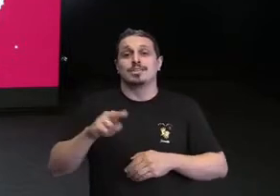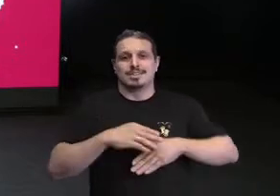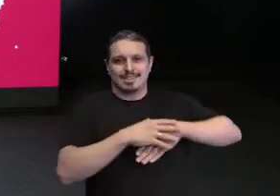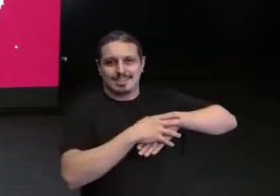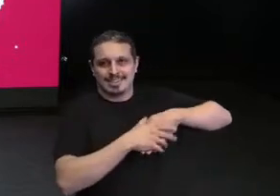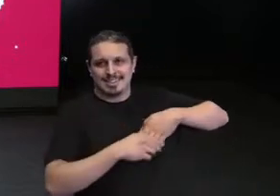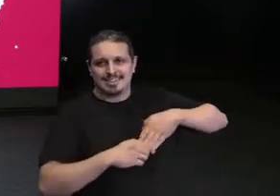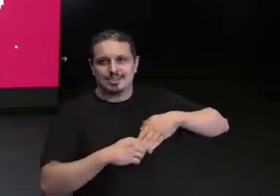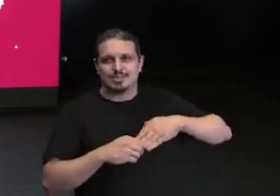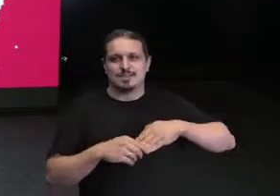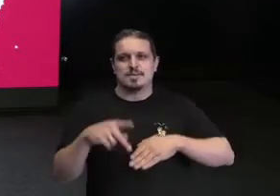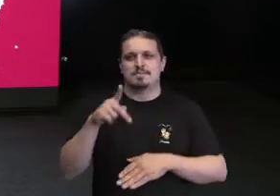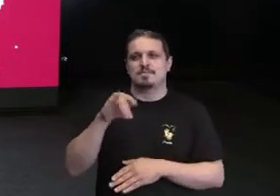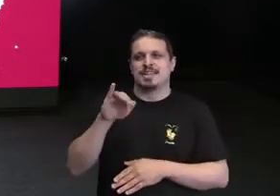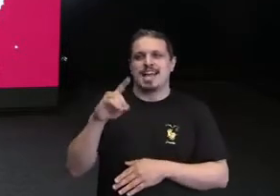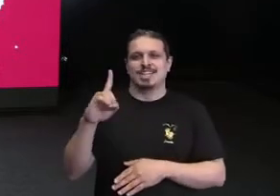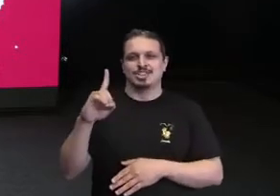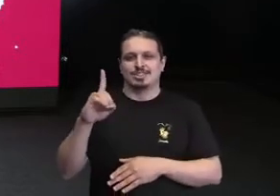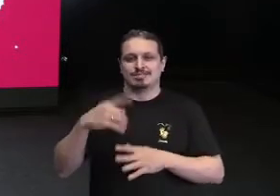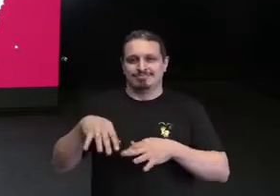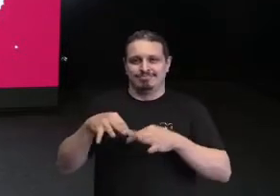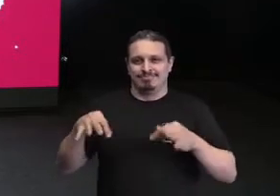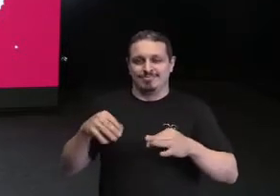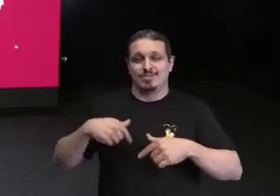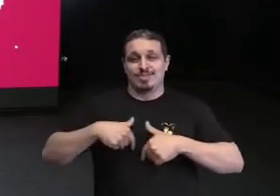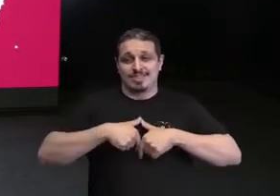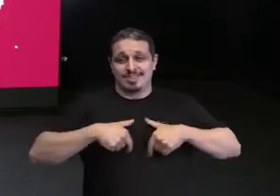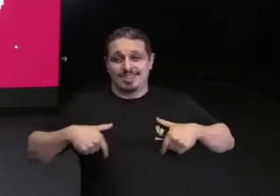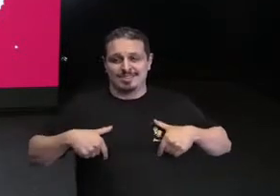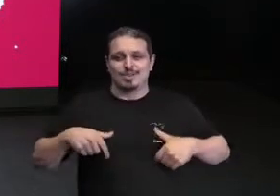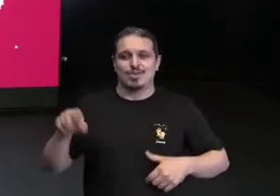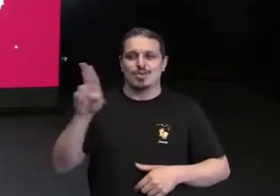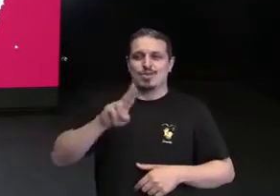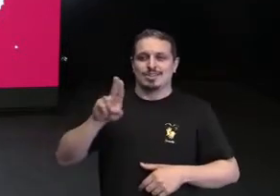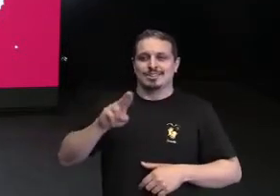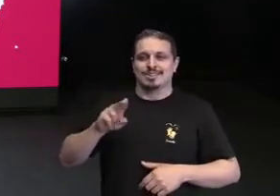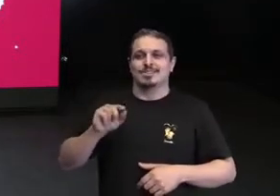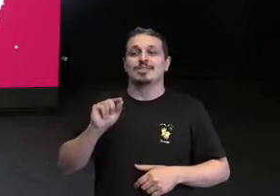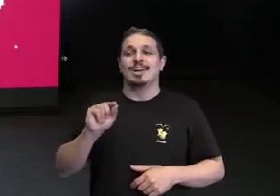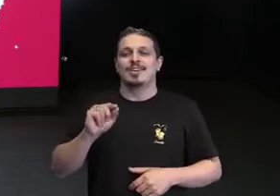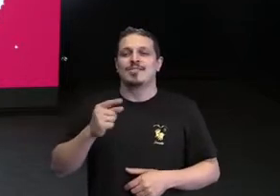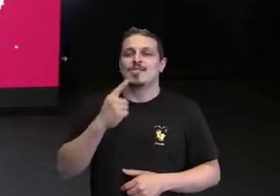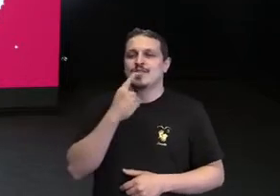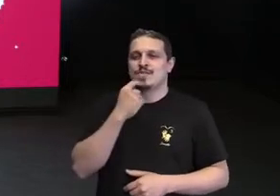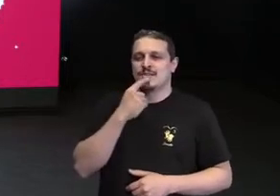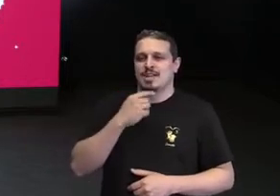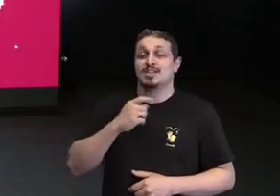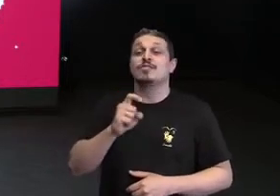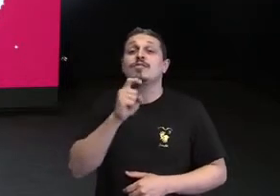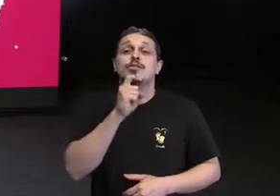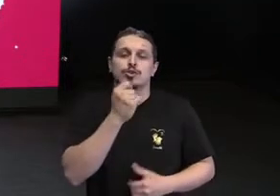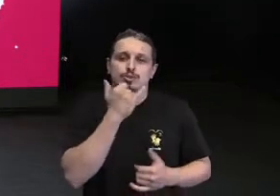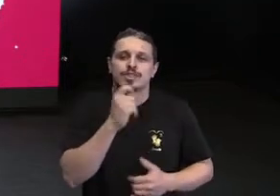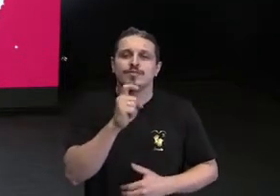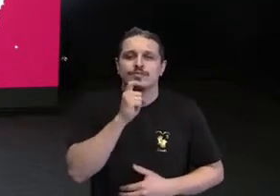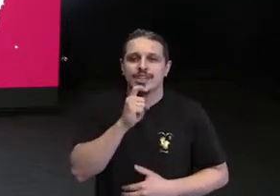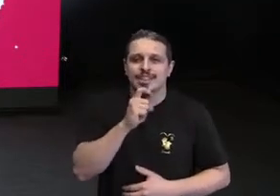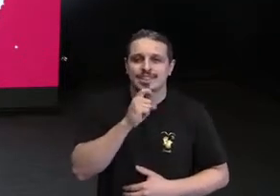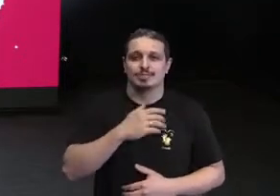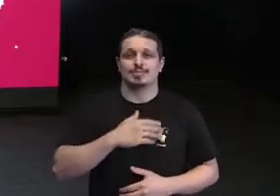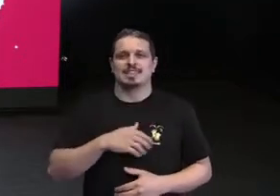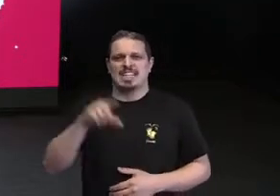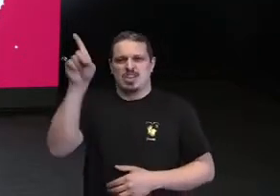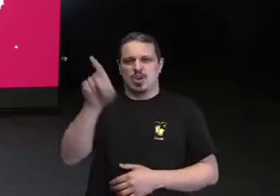uma camiseta Pride também e uma blusa verde fluorescente contra o racismo, antirracista.